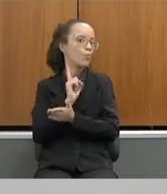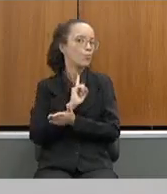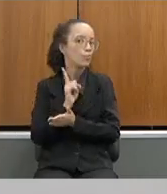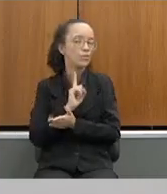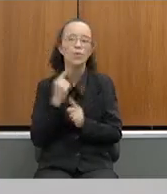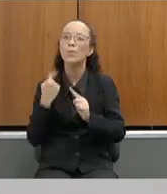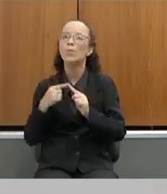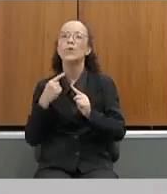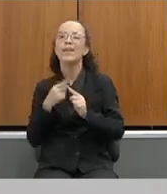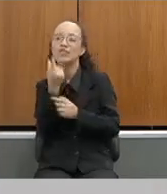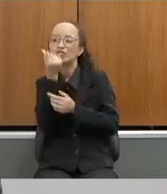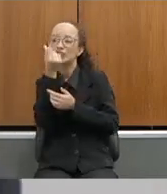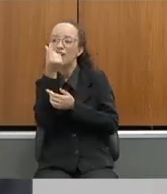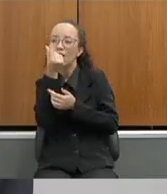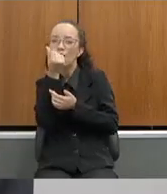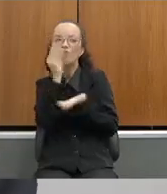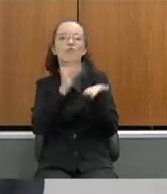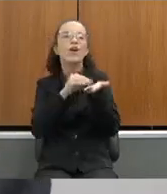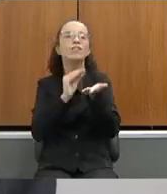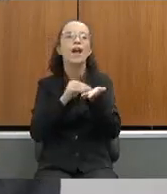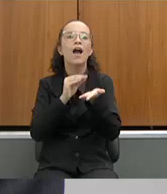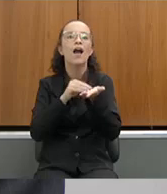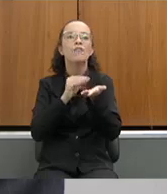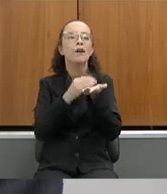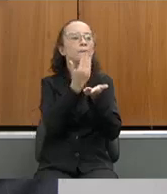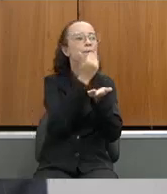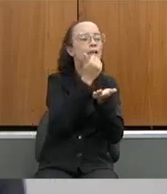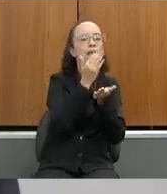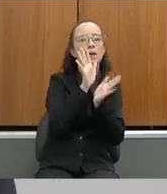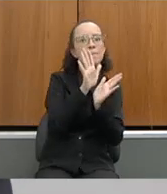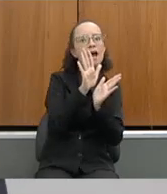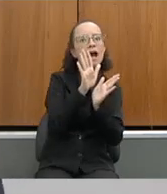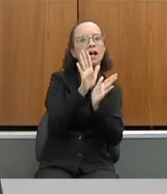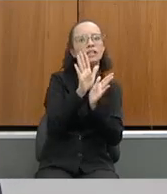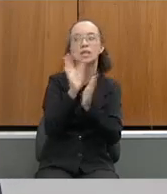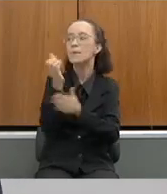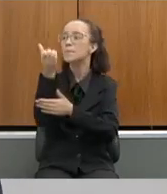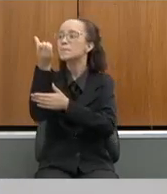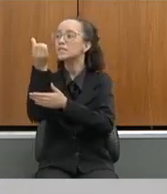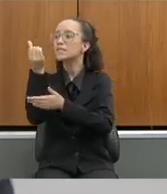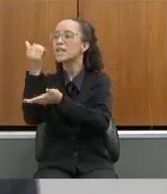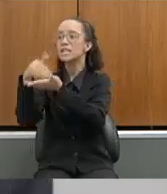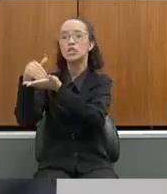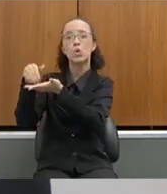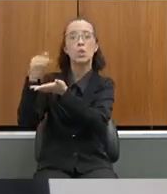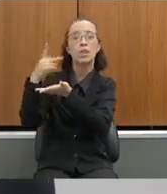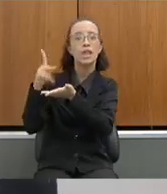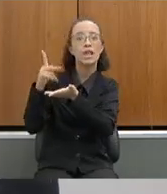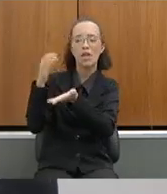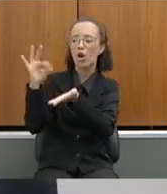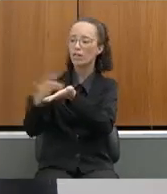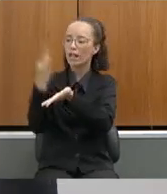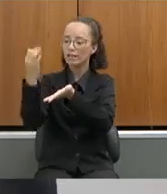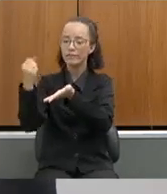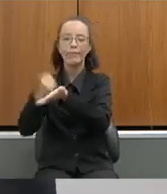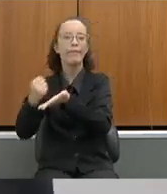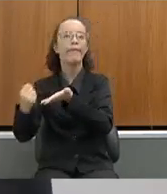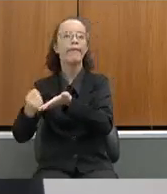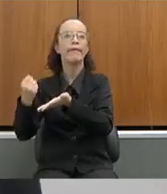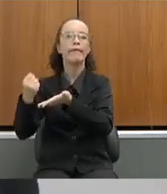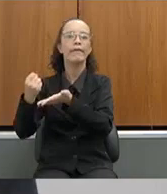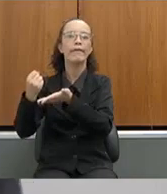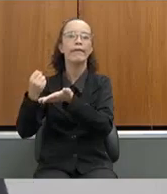áreas não tinha dinheiro para merenda, mas tinha dinheiro para fazer seis escritórios de IDEN e contratar vários cabos eleitorais